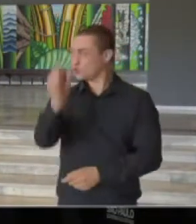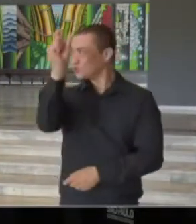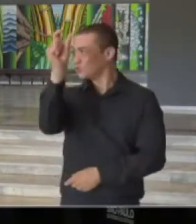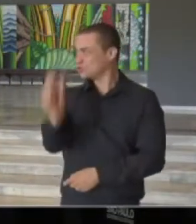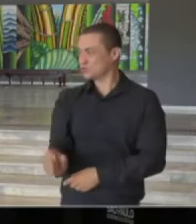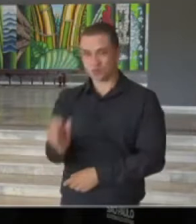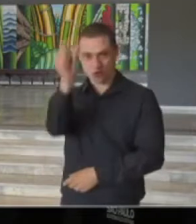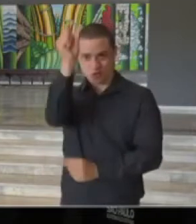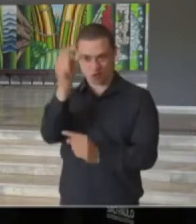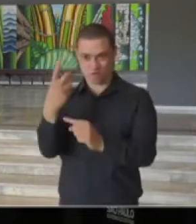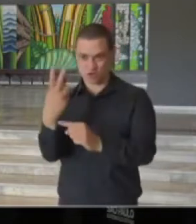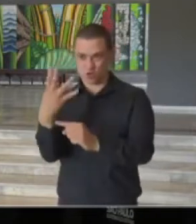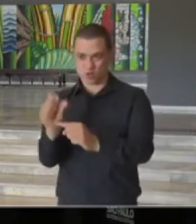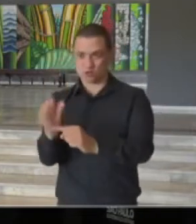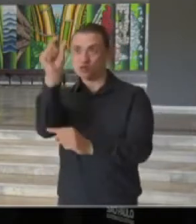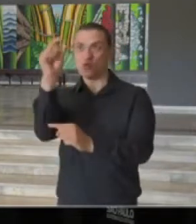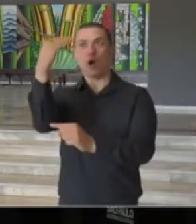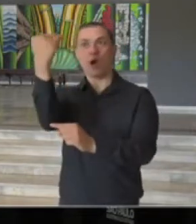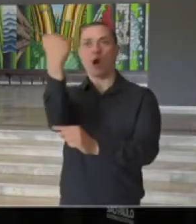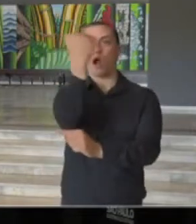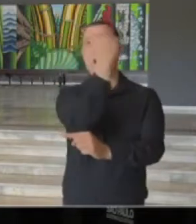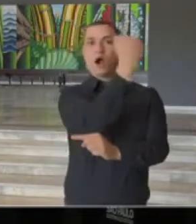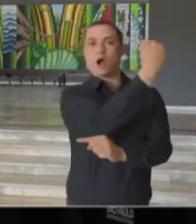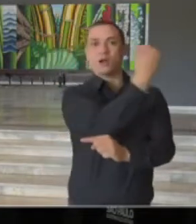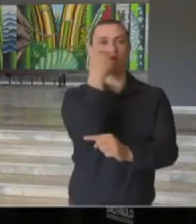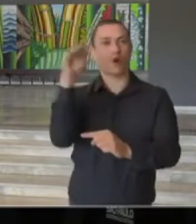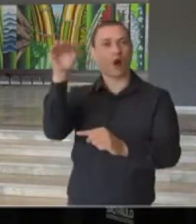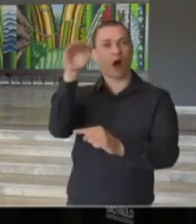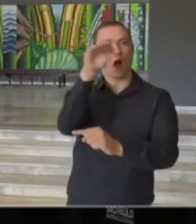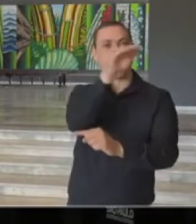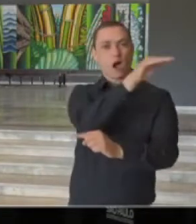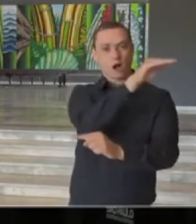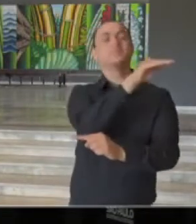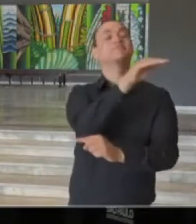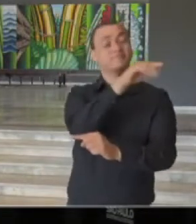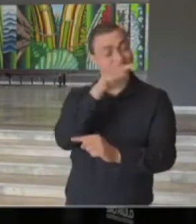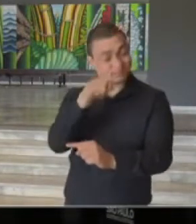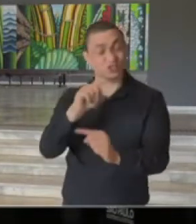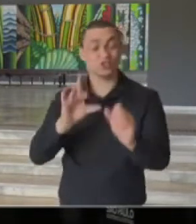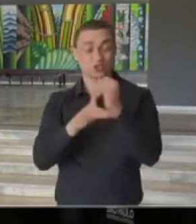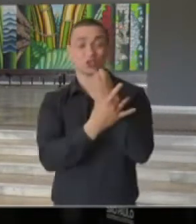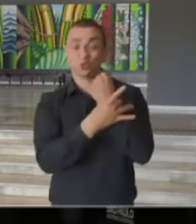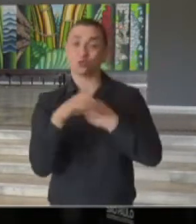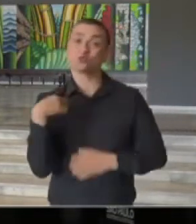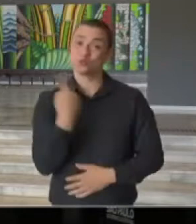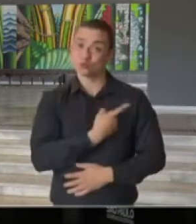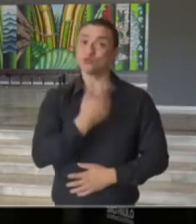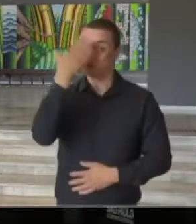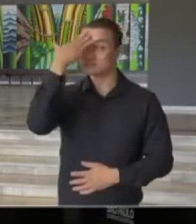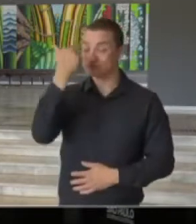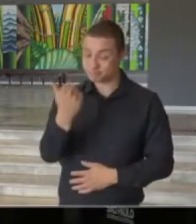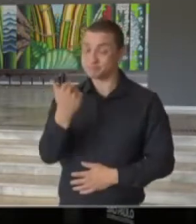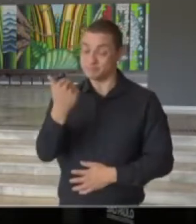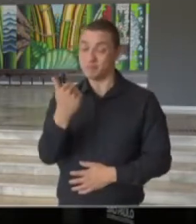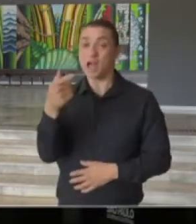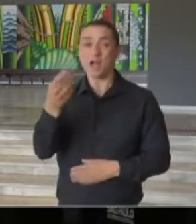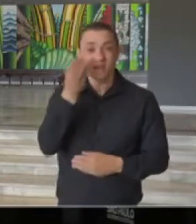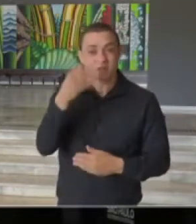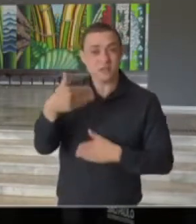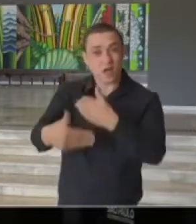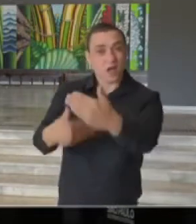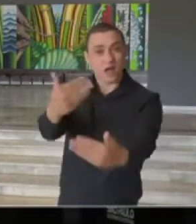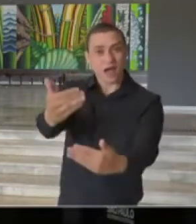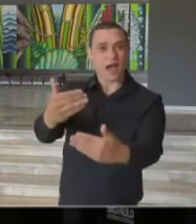se estabiliza nesse número de casos. Isso nos traz bastante segurança para que essas